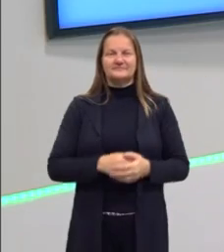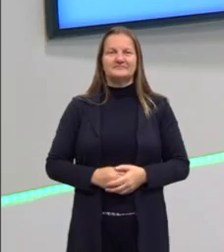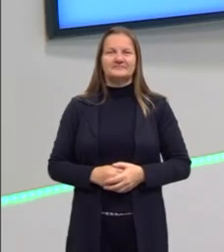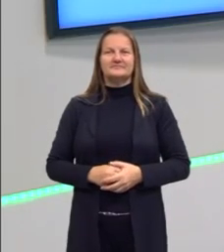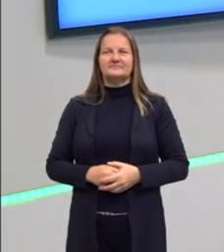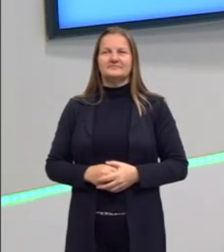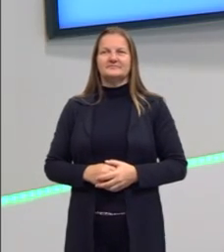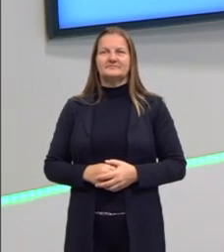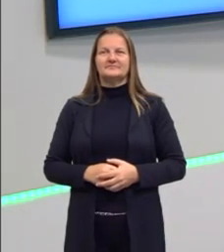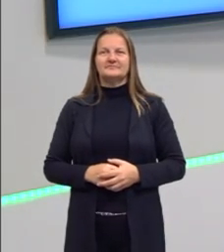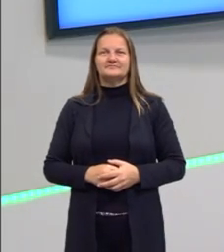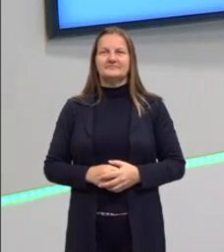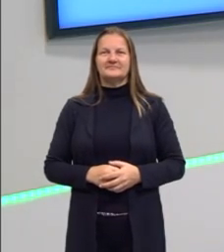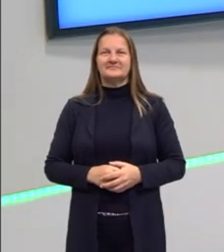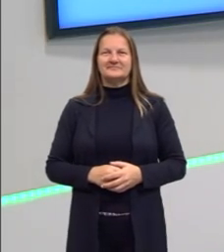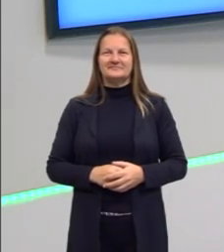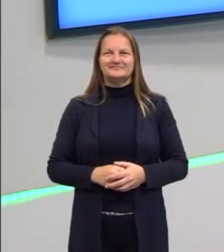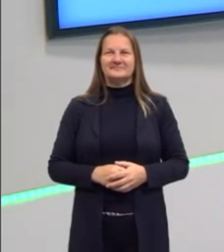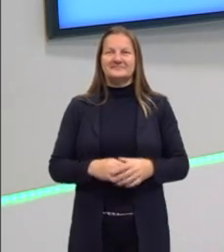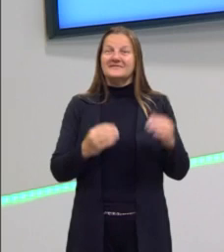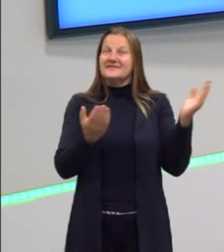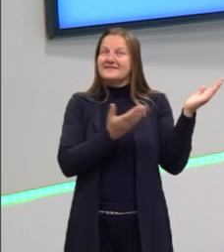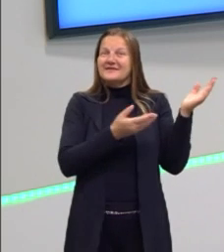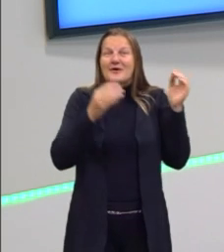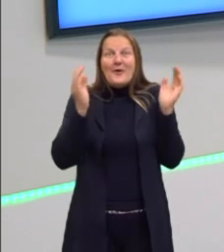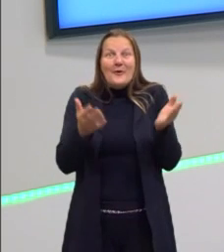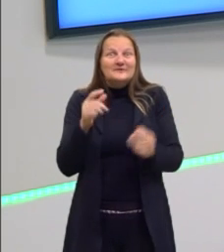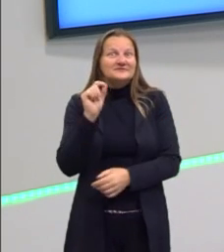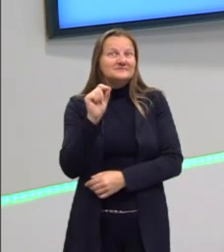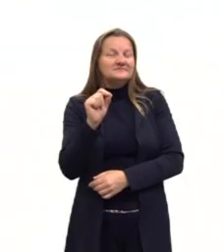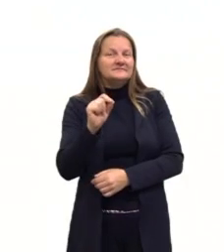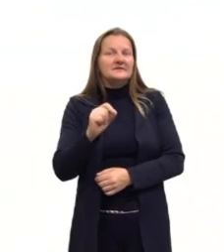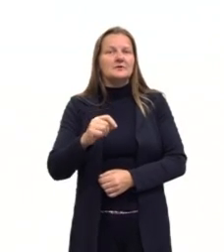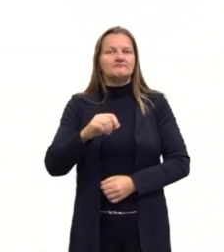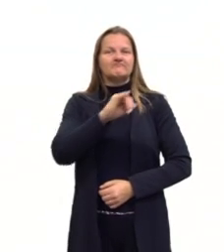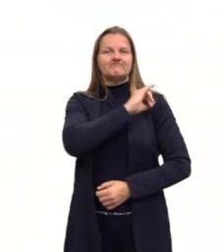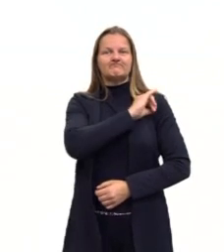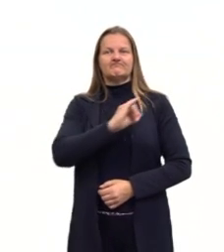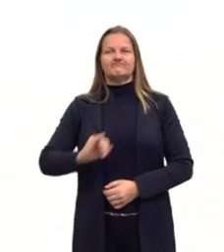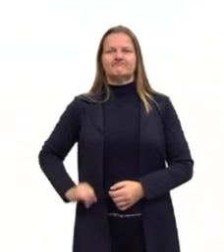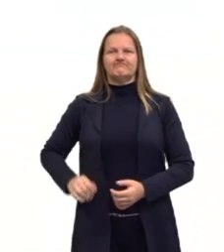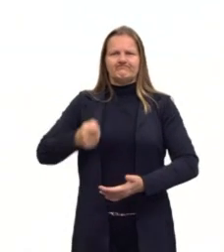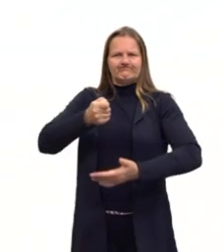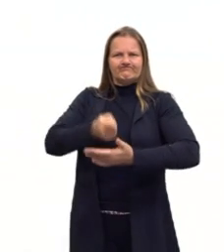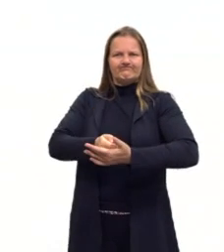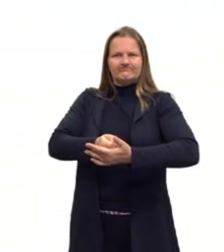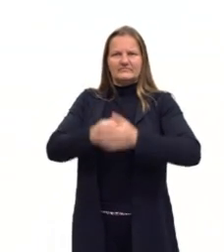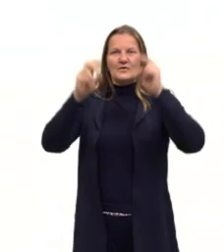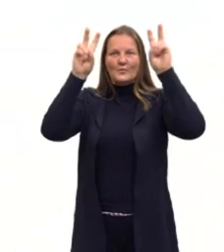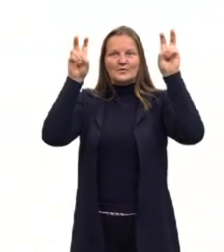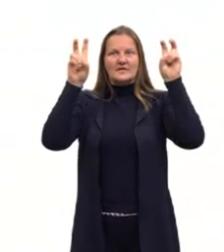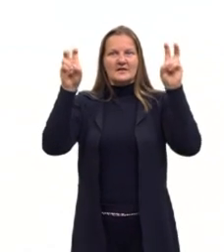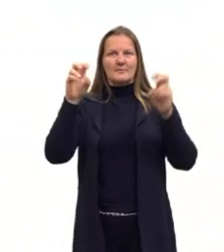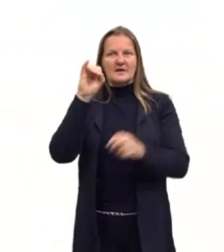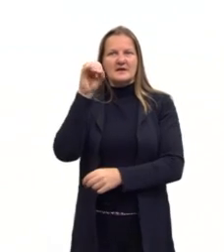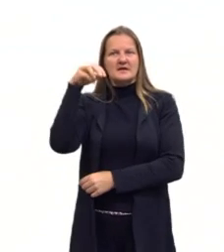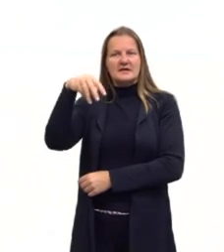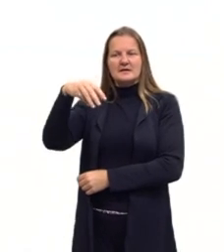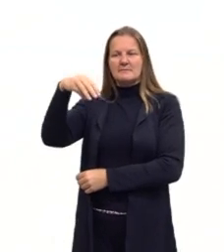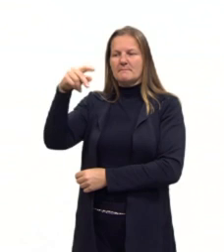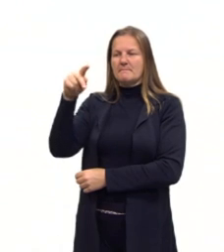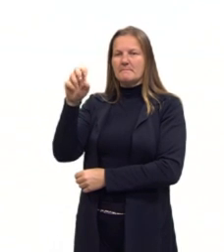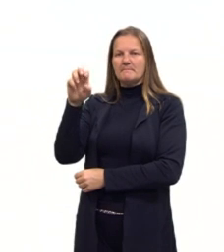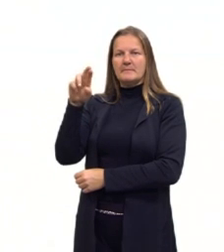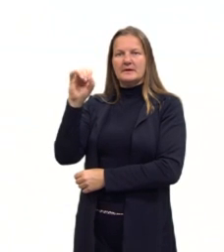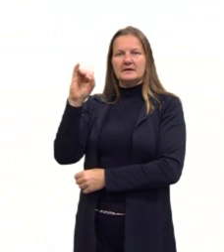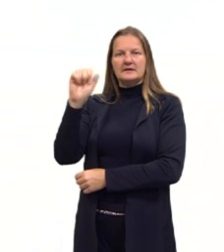slidezinho. Olha aqui onde é que nós chegamos hoje. Chegamos no imperialismo, tá, gurizada? A gente já viu as transformações